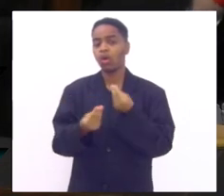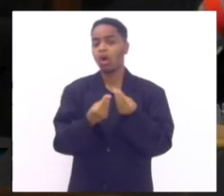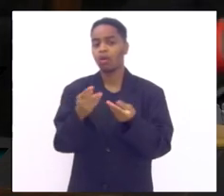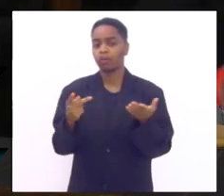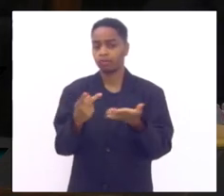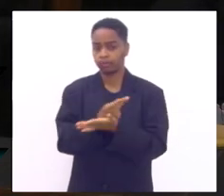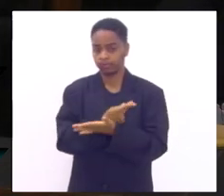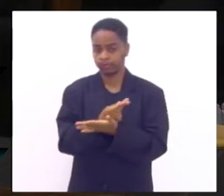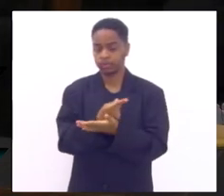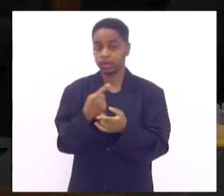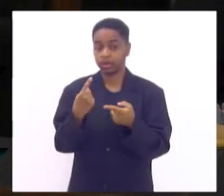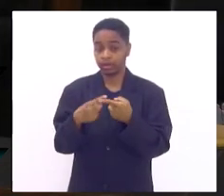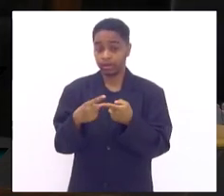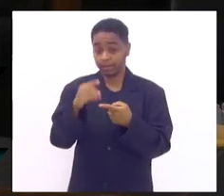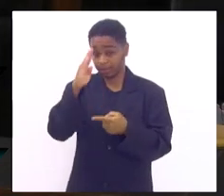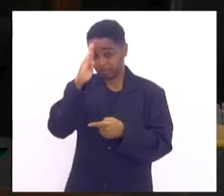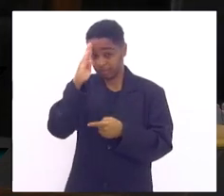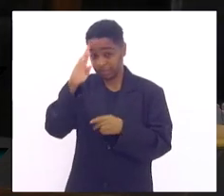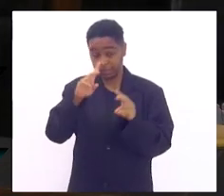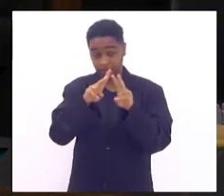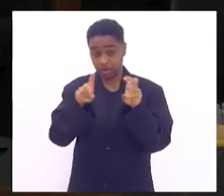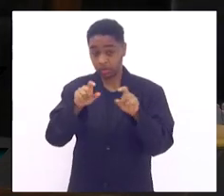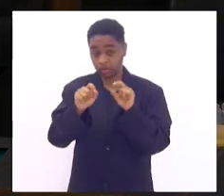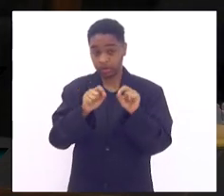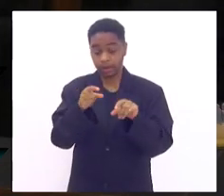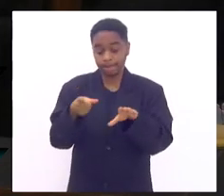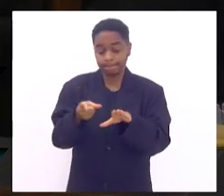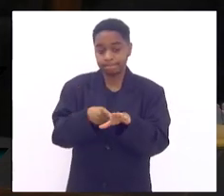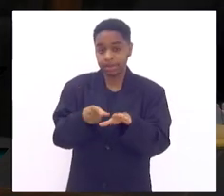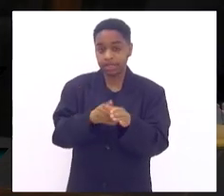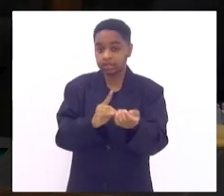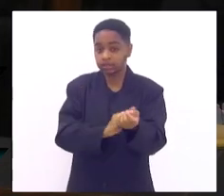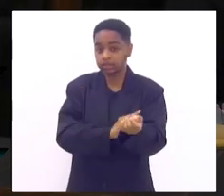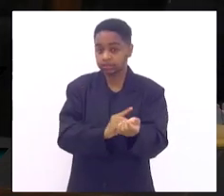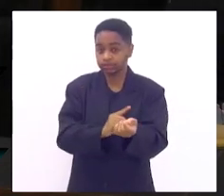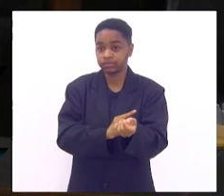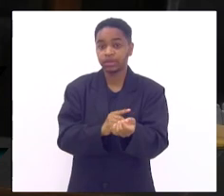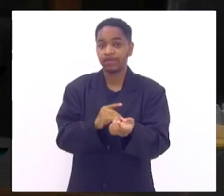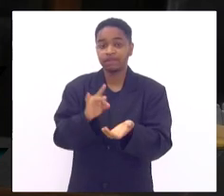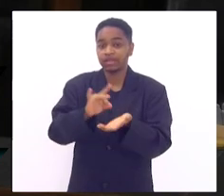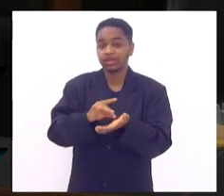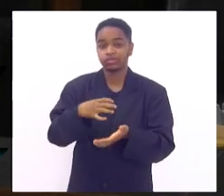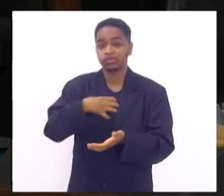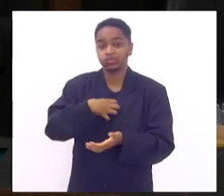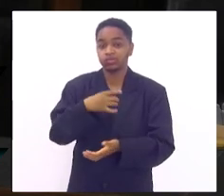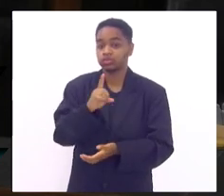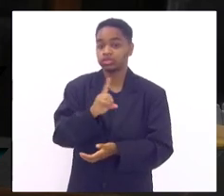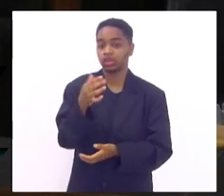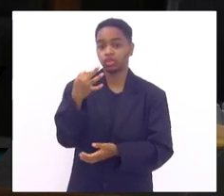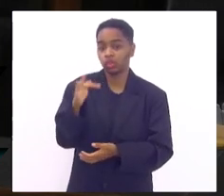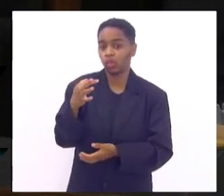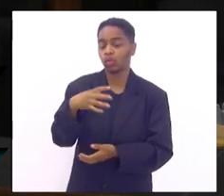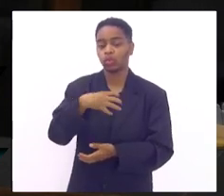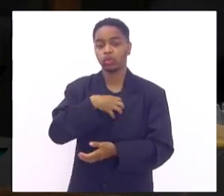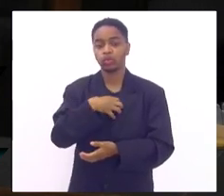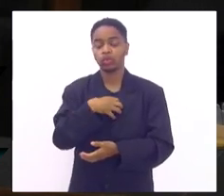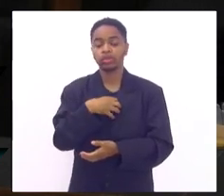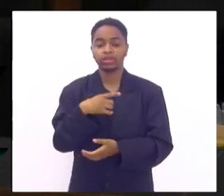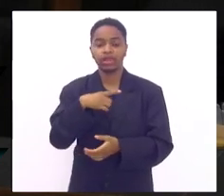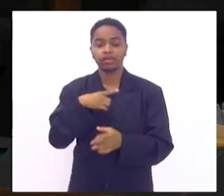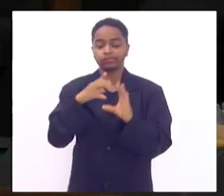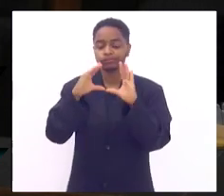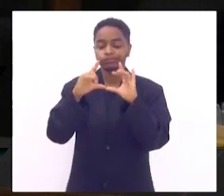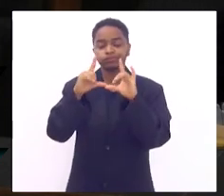a grande questão é que esse pé diabético que se torna um pé insensível um pé com diminuição de fluxo